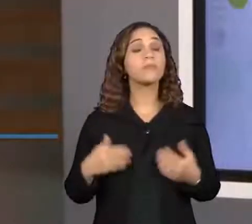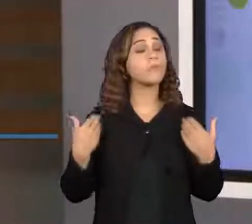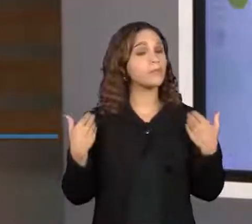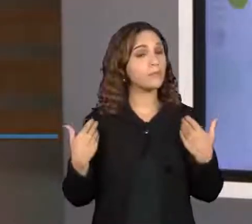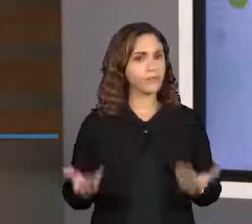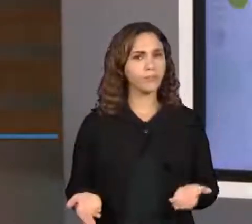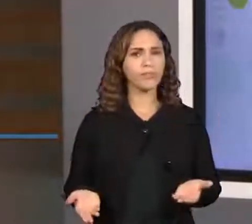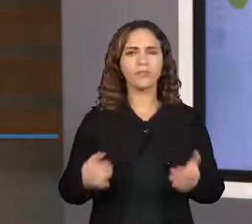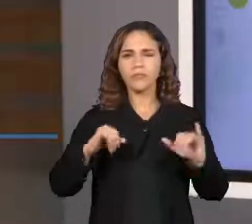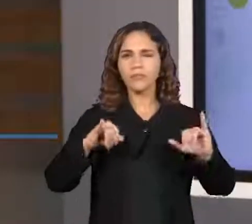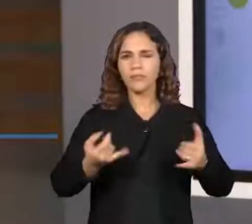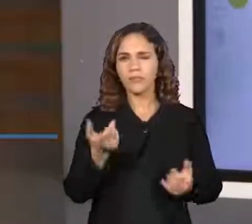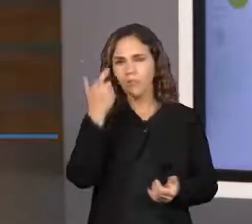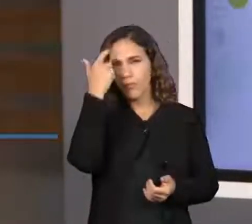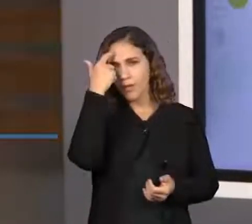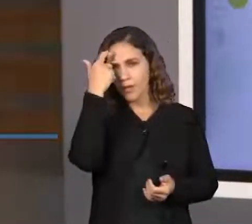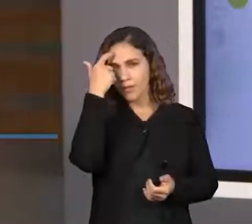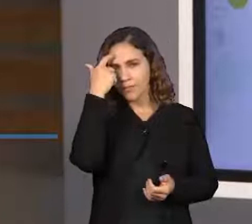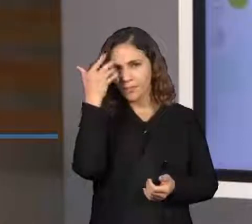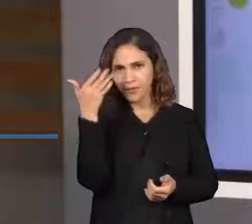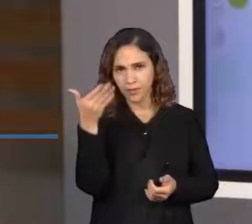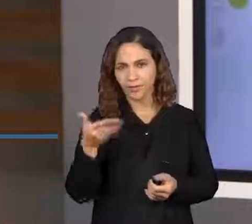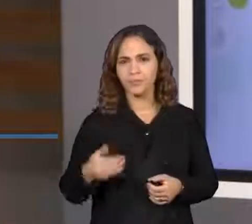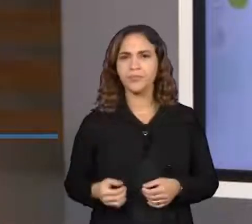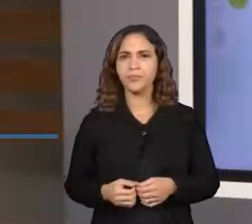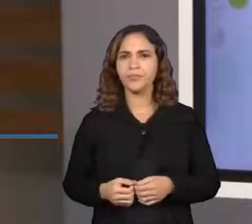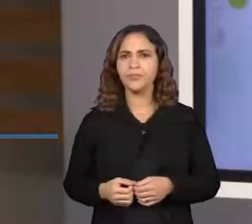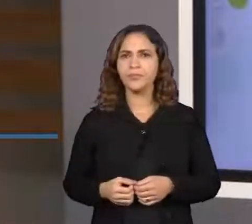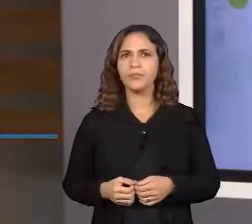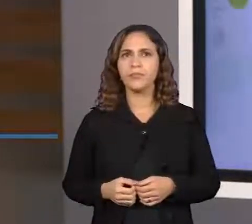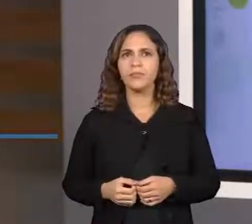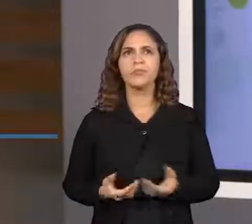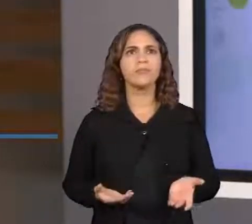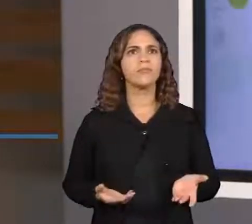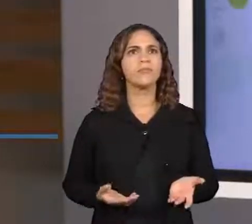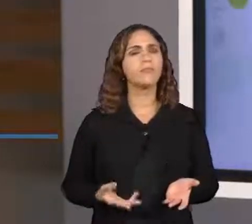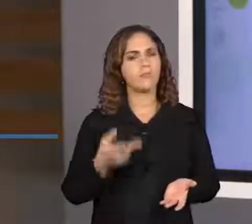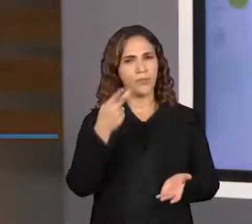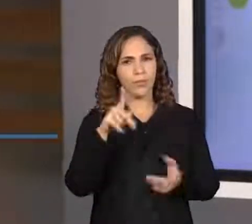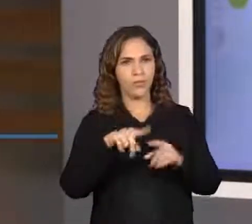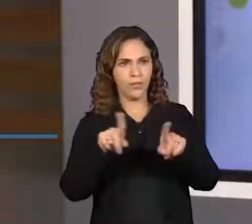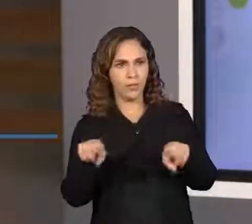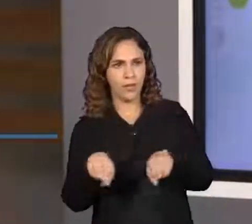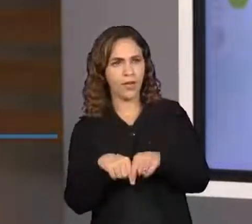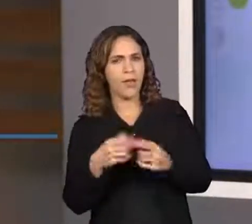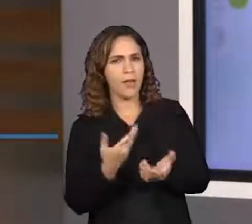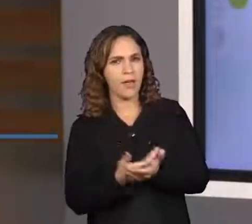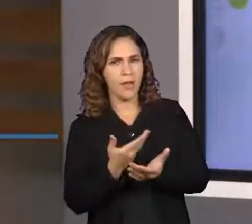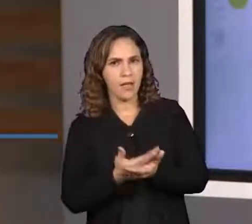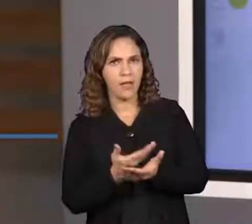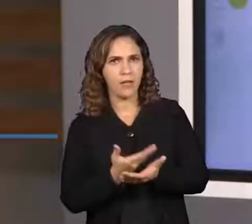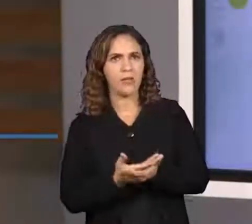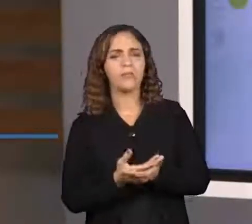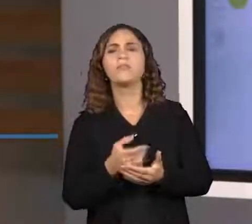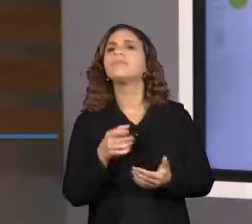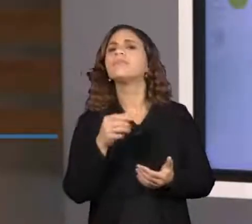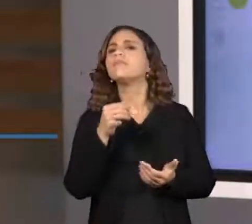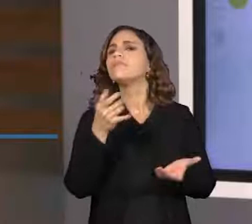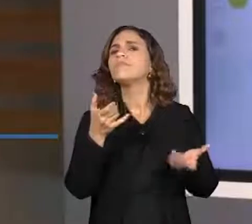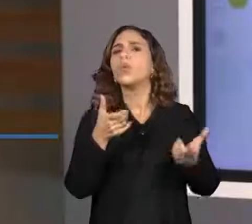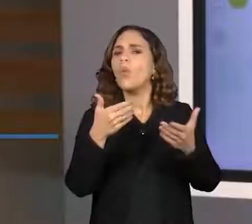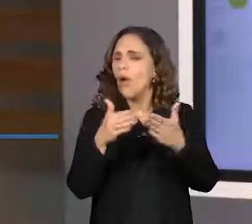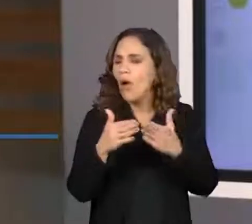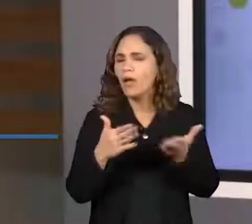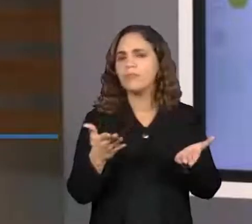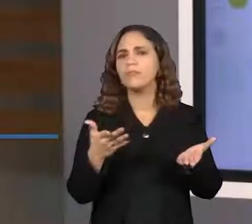gente, quero que você já pense aí, aí de casa, aí da sala de aula, da onde você estiver assistindo esse vídeo. O